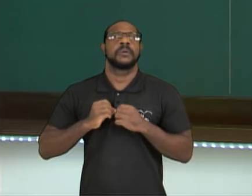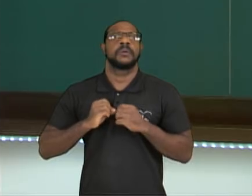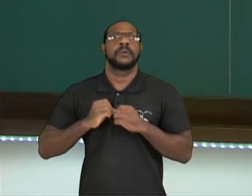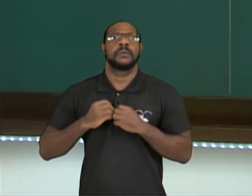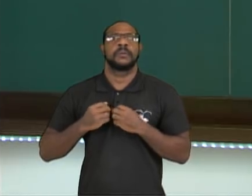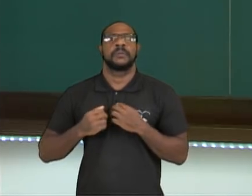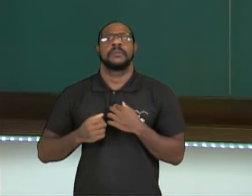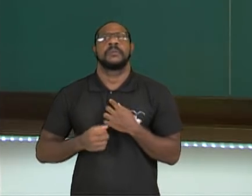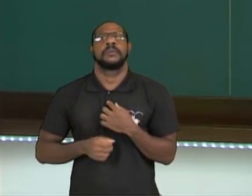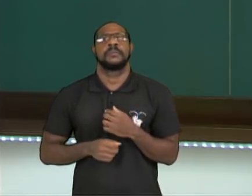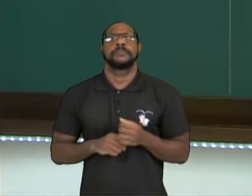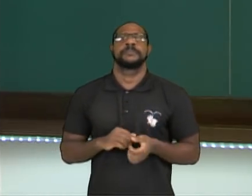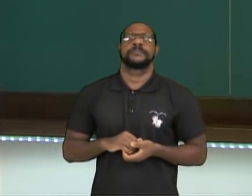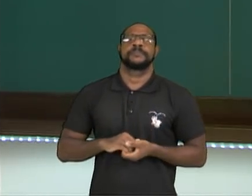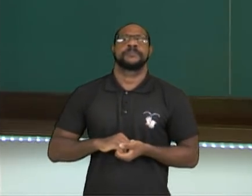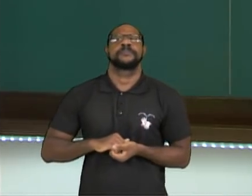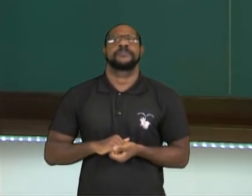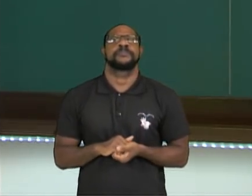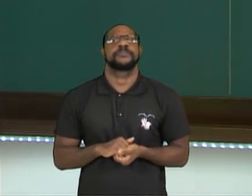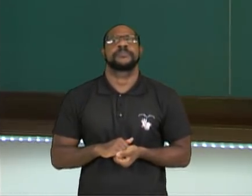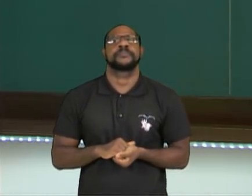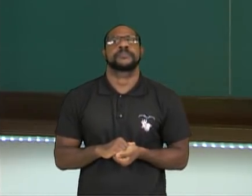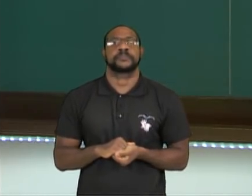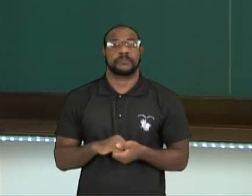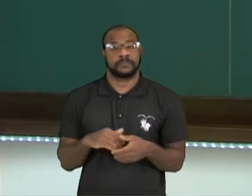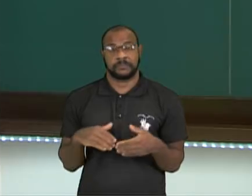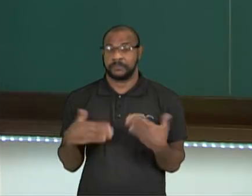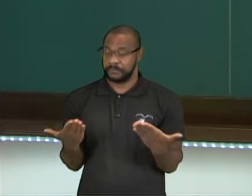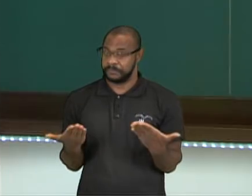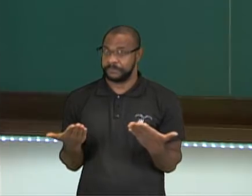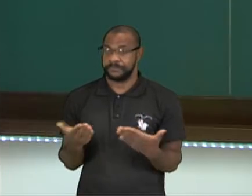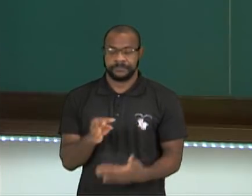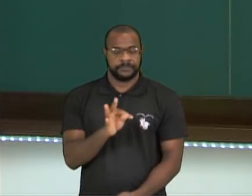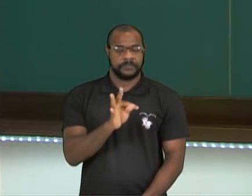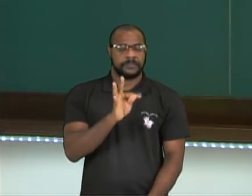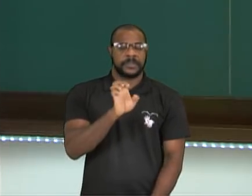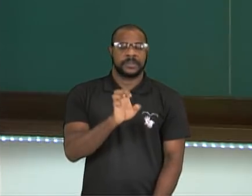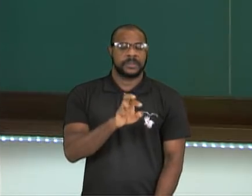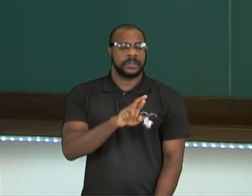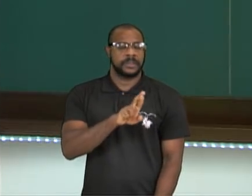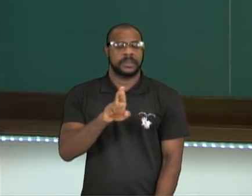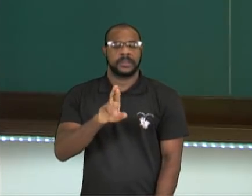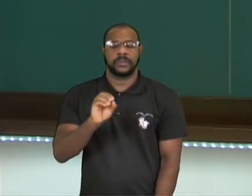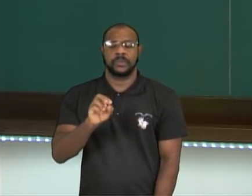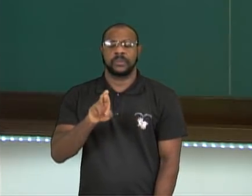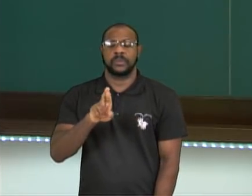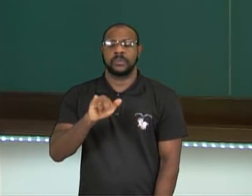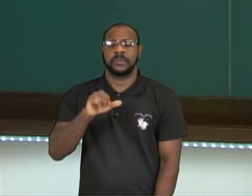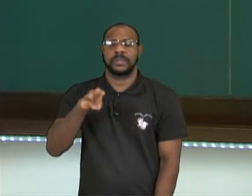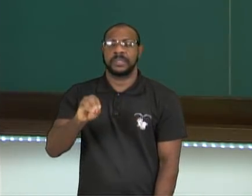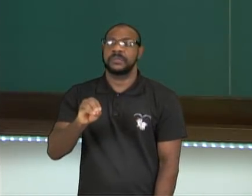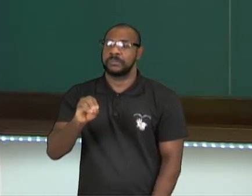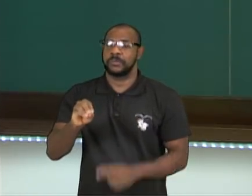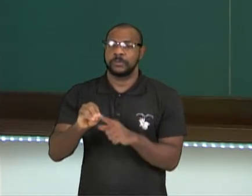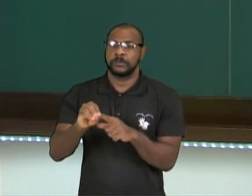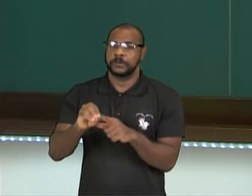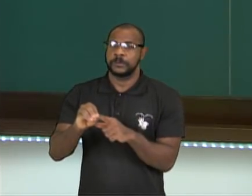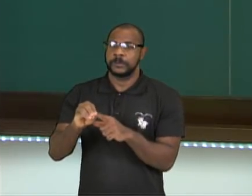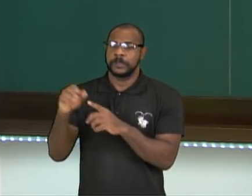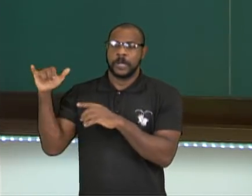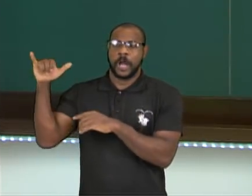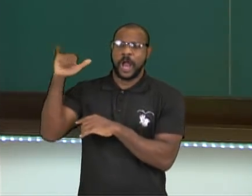Então, pessoal, o terrorismo é um assunto delicado. Vamos analisá-lo e explicá-lo. que você escreveu aí?